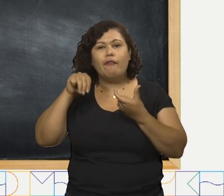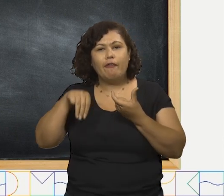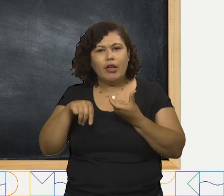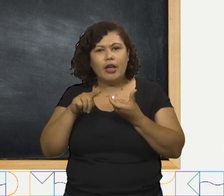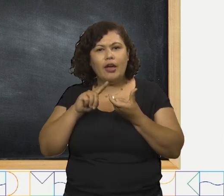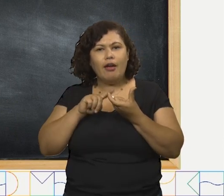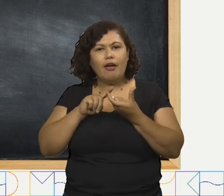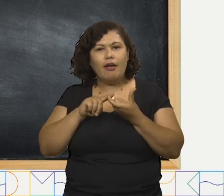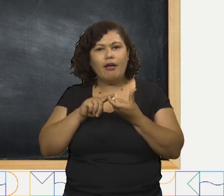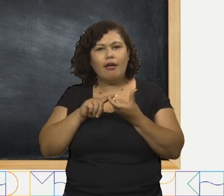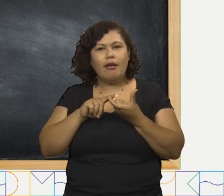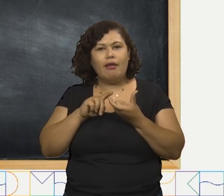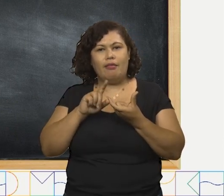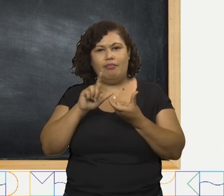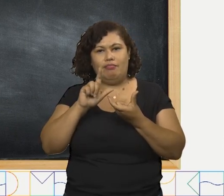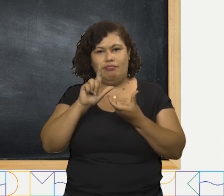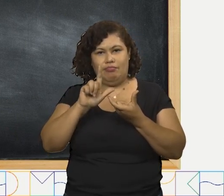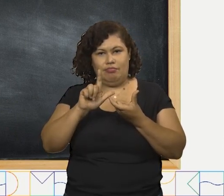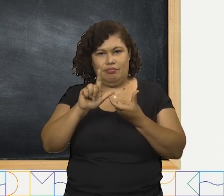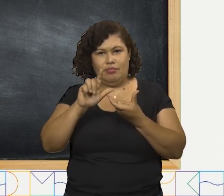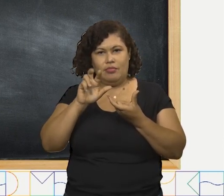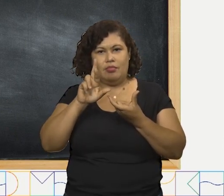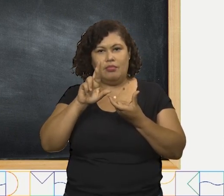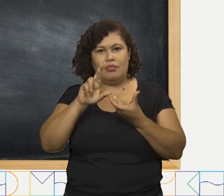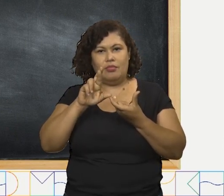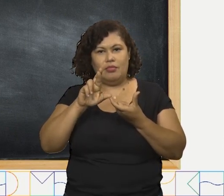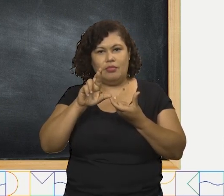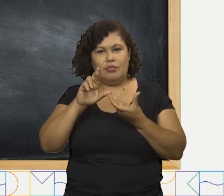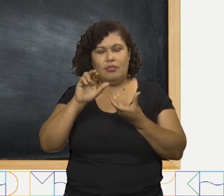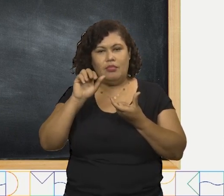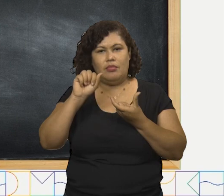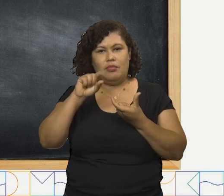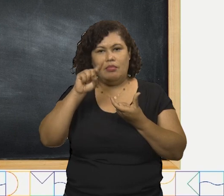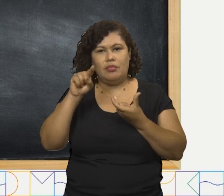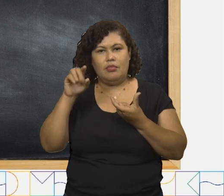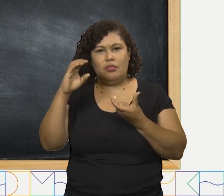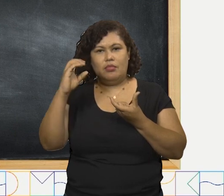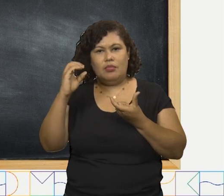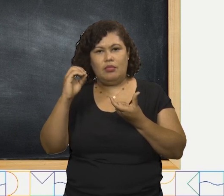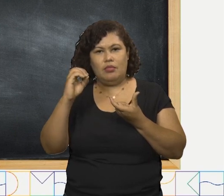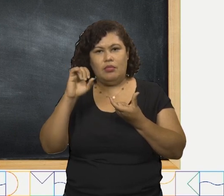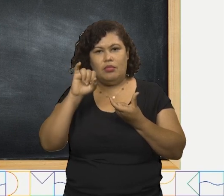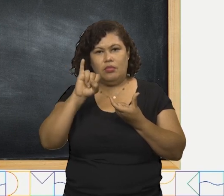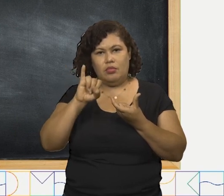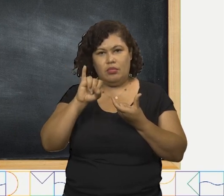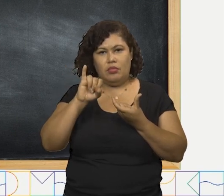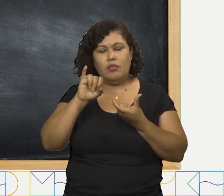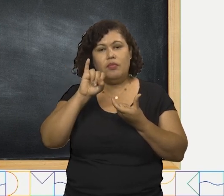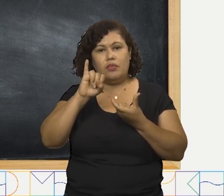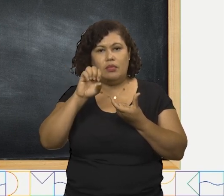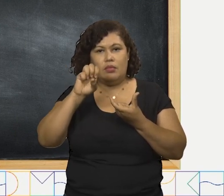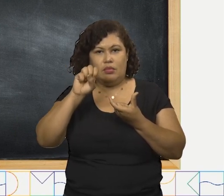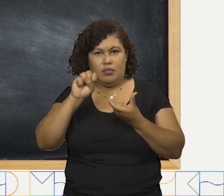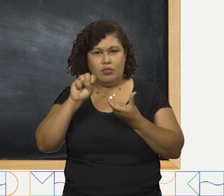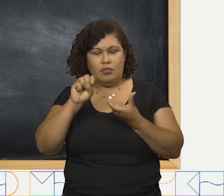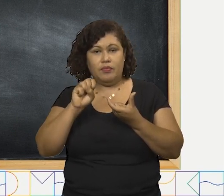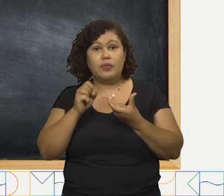Olhem aí a resposta. Tudo que a gente viu na aula de hoje. Palavras